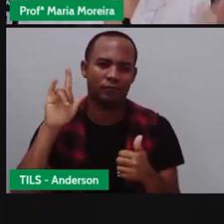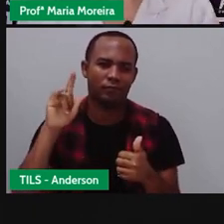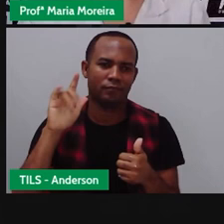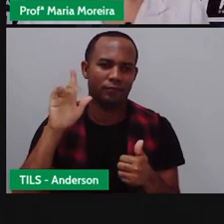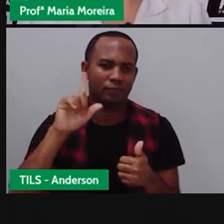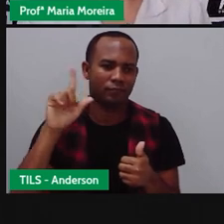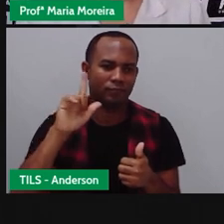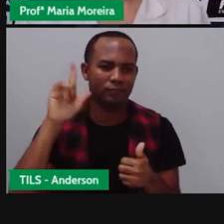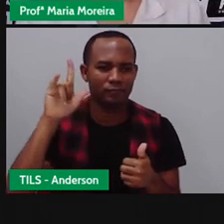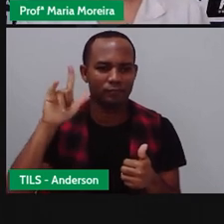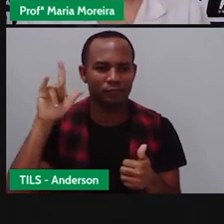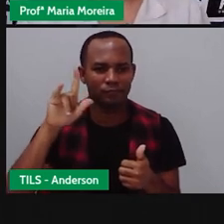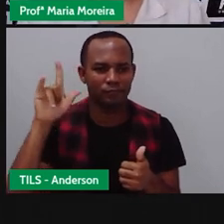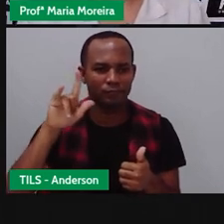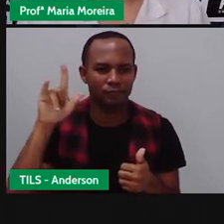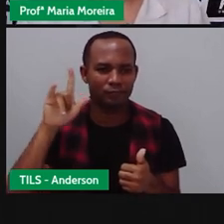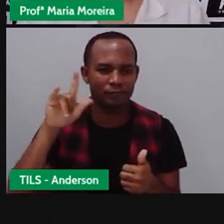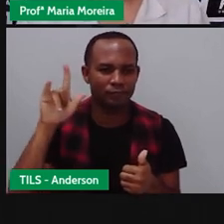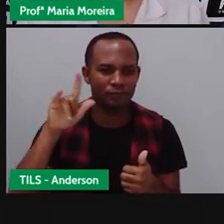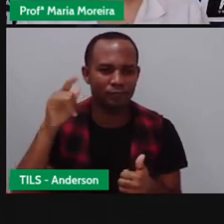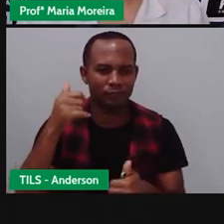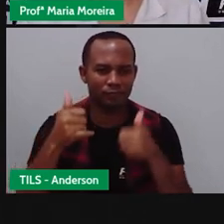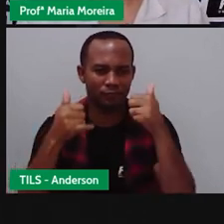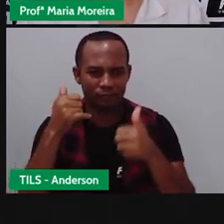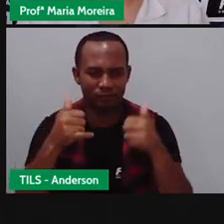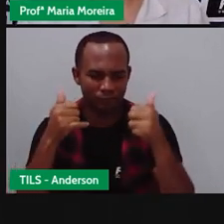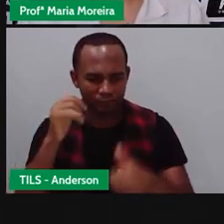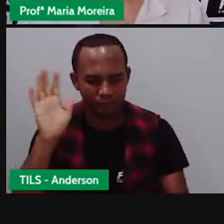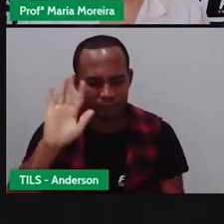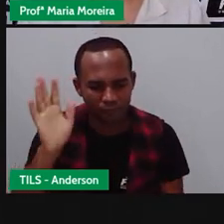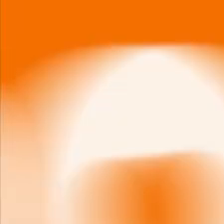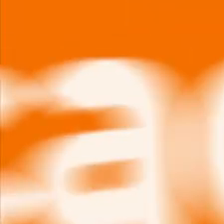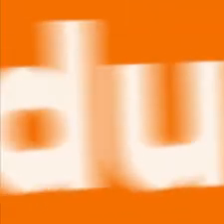Um beijo de Promaria, um beijo de Anderson. E até a nossa próxima aula.